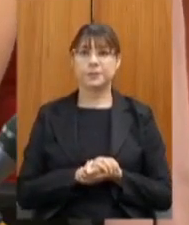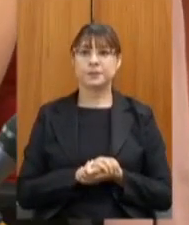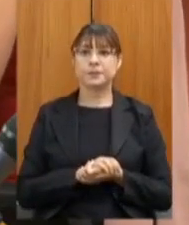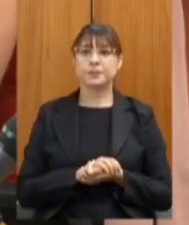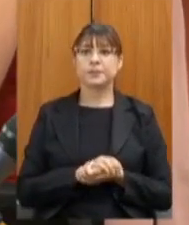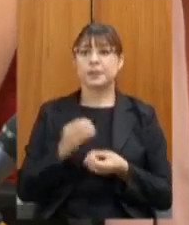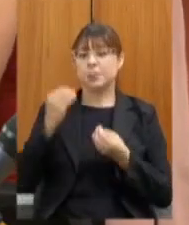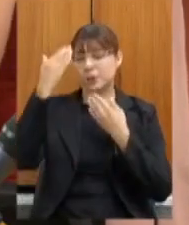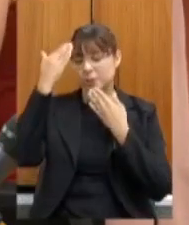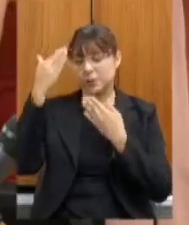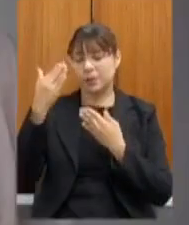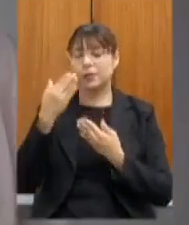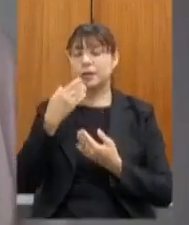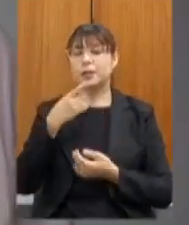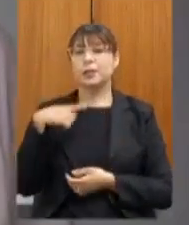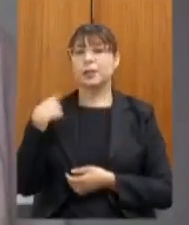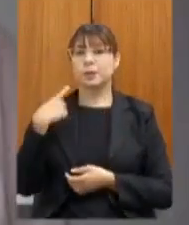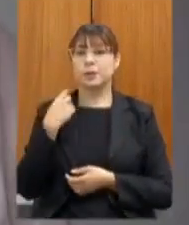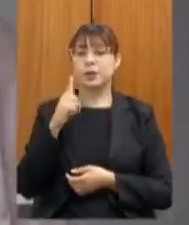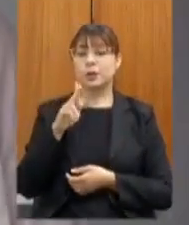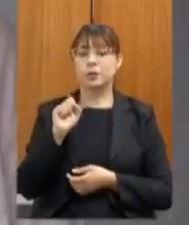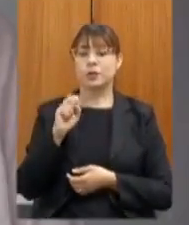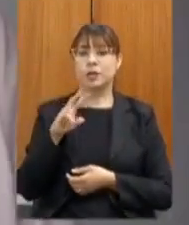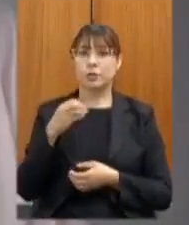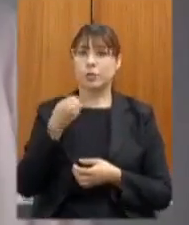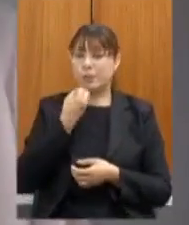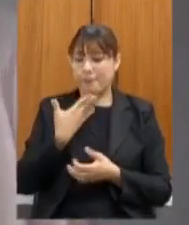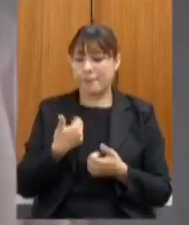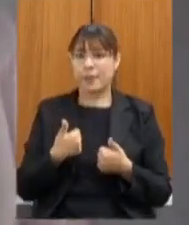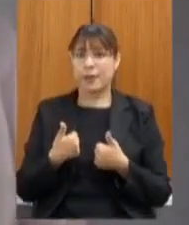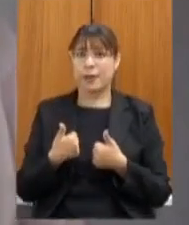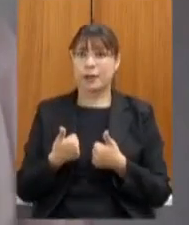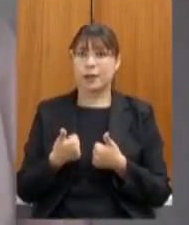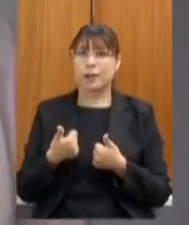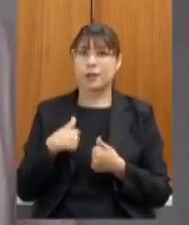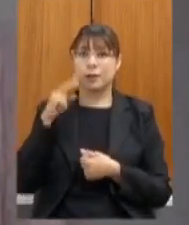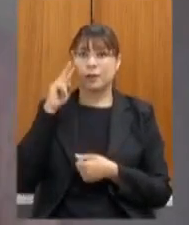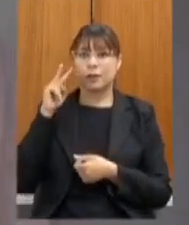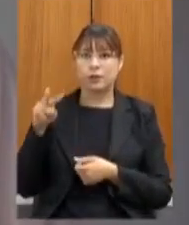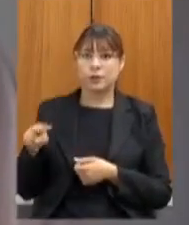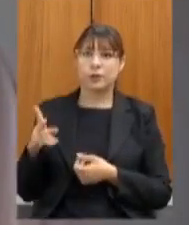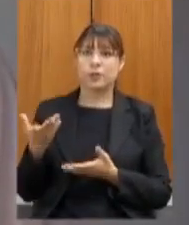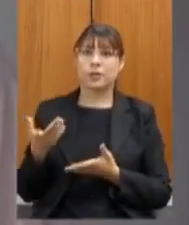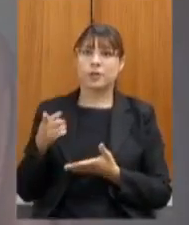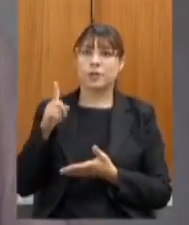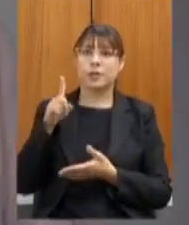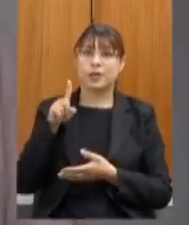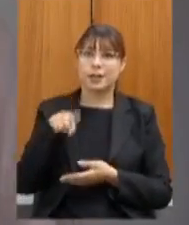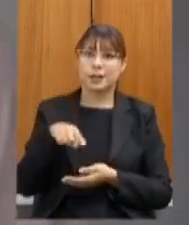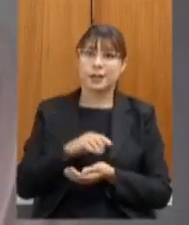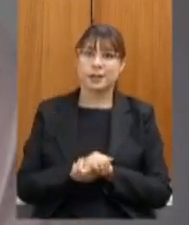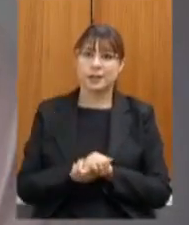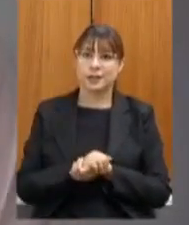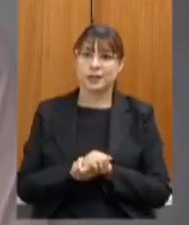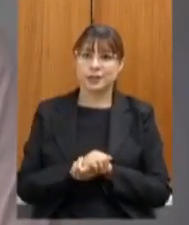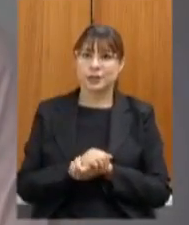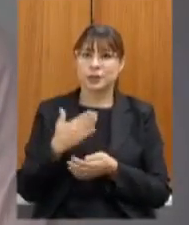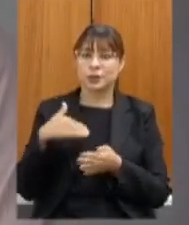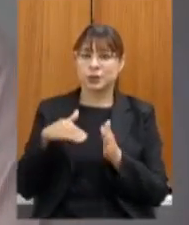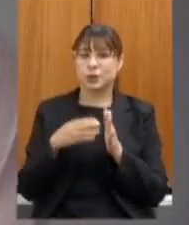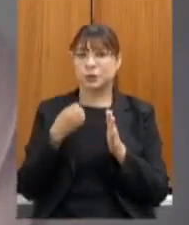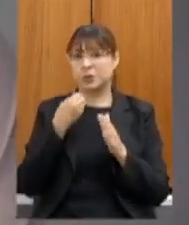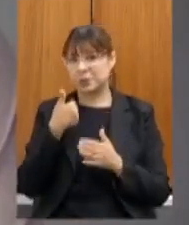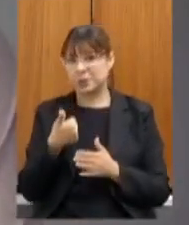muito obrigada deputado Gustavo Valadari sim estou bem estou aqui com o oxímetro do meu lado medindo está tudo tudo segue